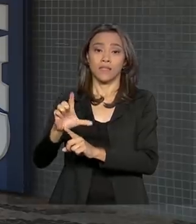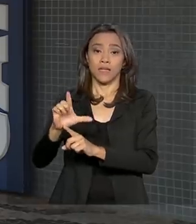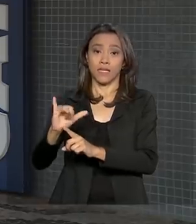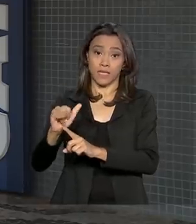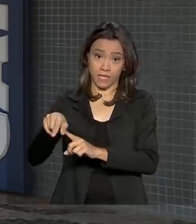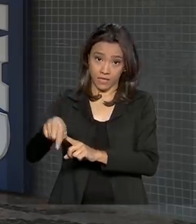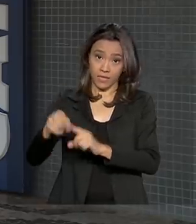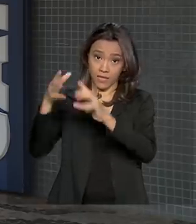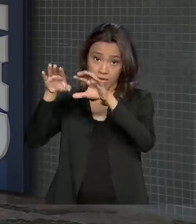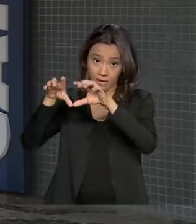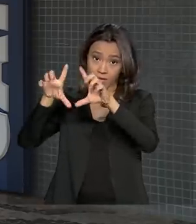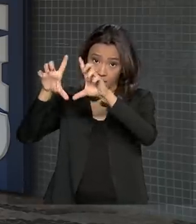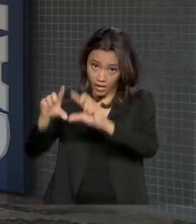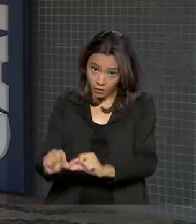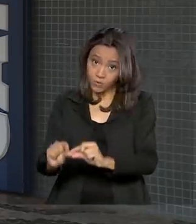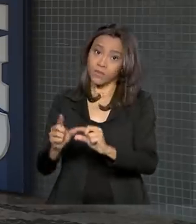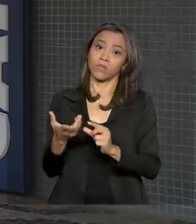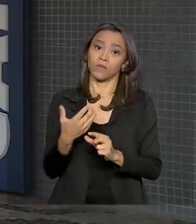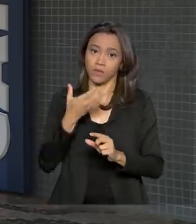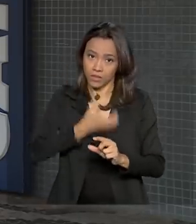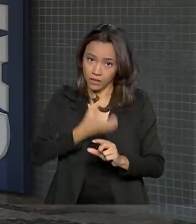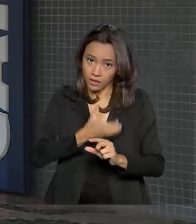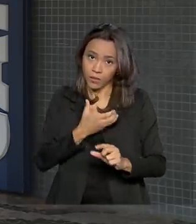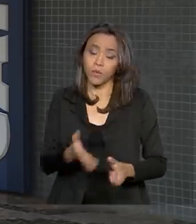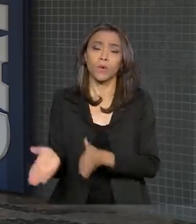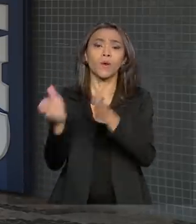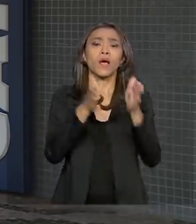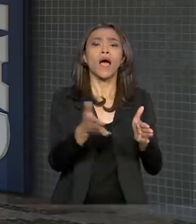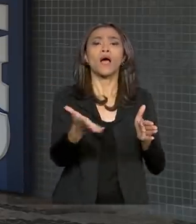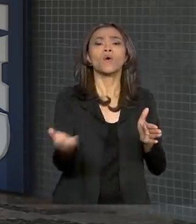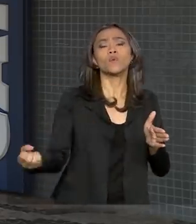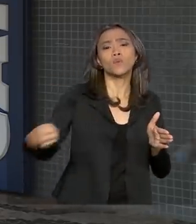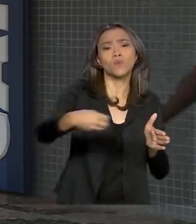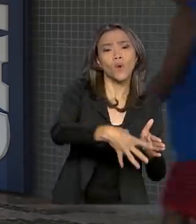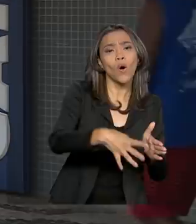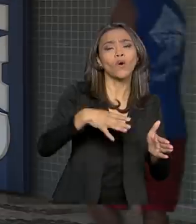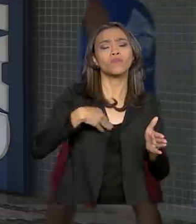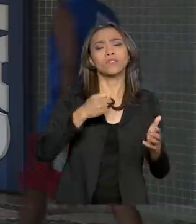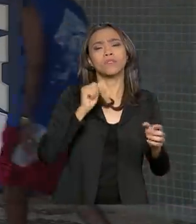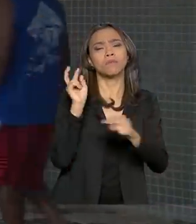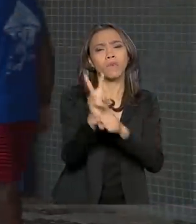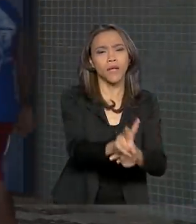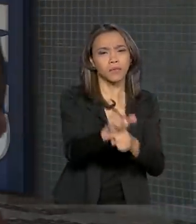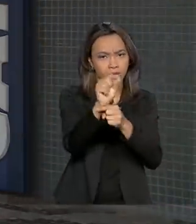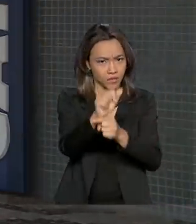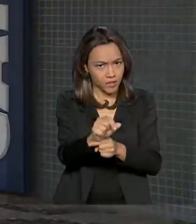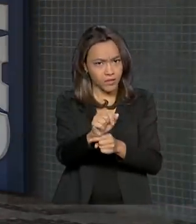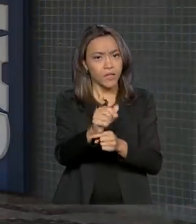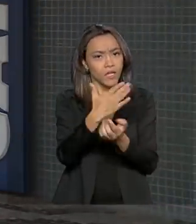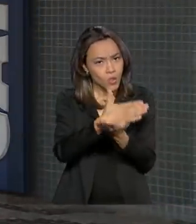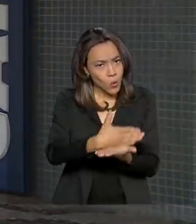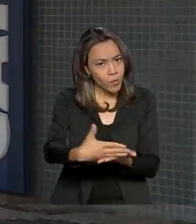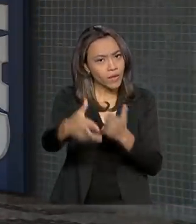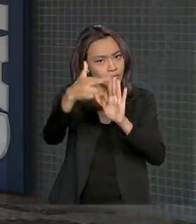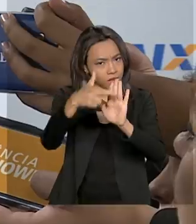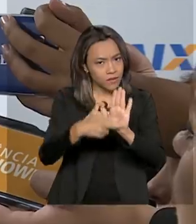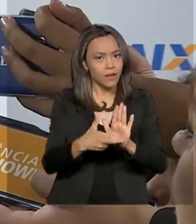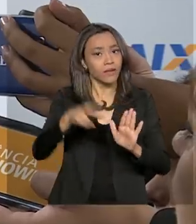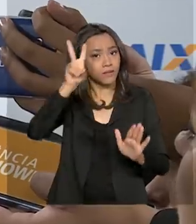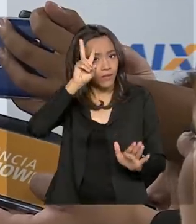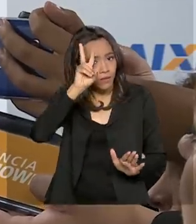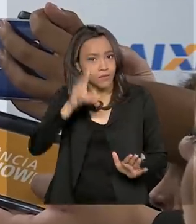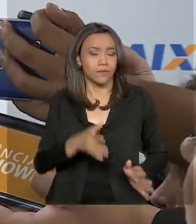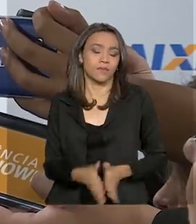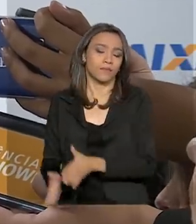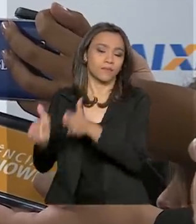A redução mais significativa será para os novos créditos imobiliários e passa a valer a partir da próxima segunda-feira. Nós